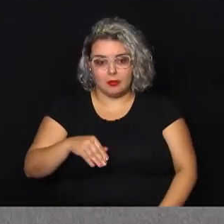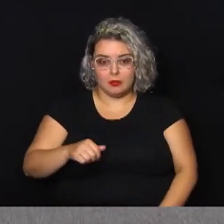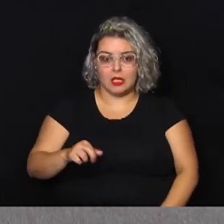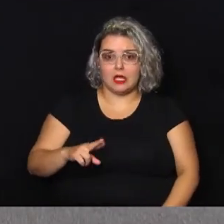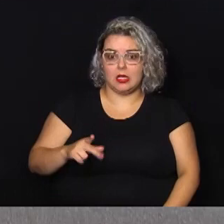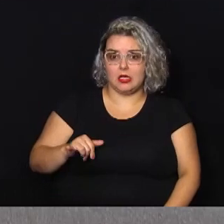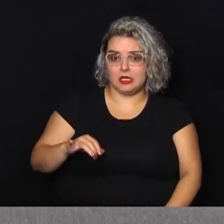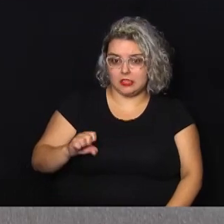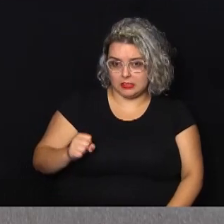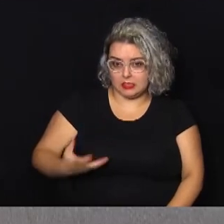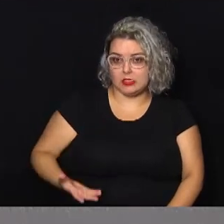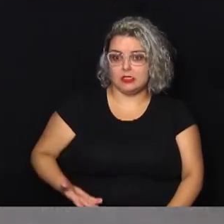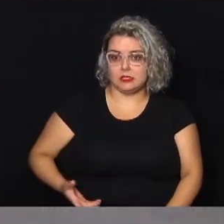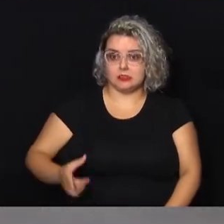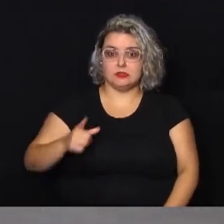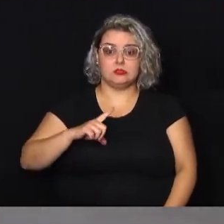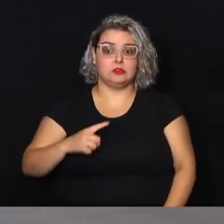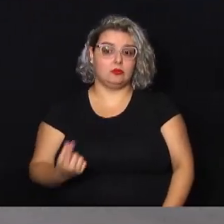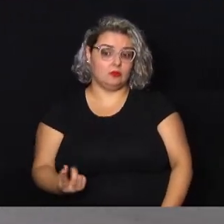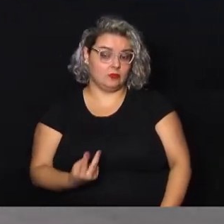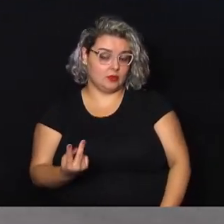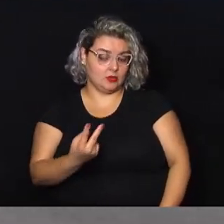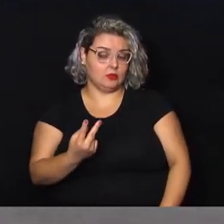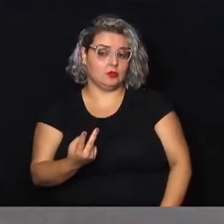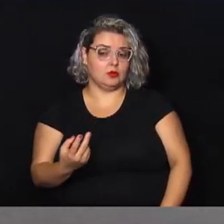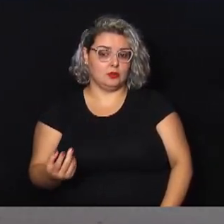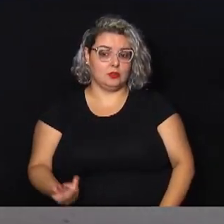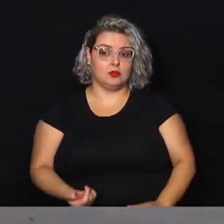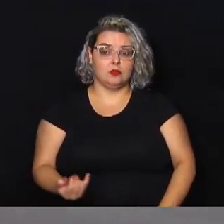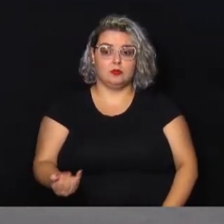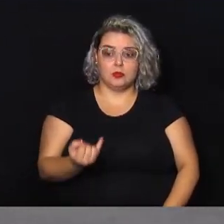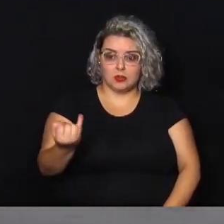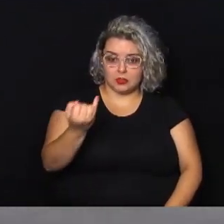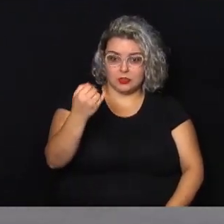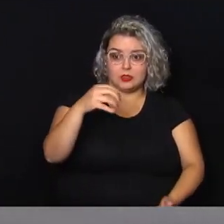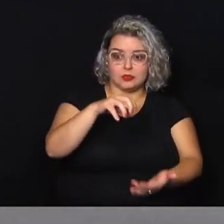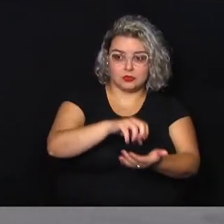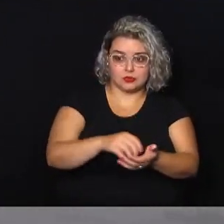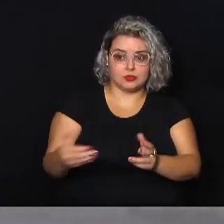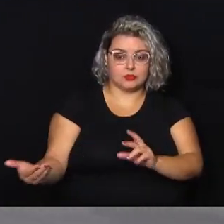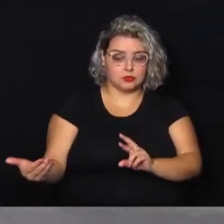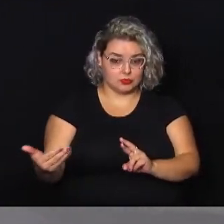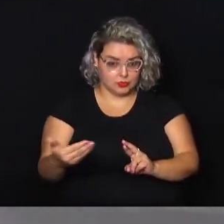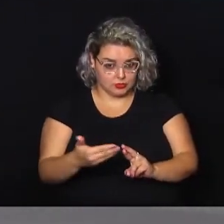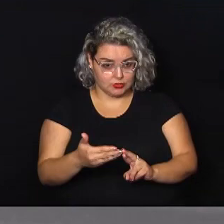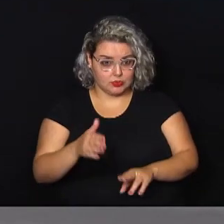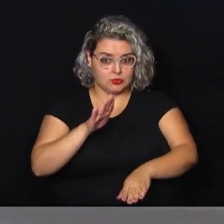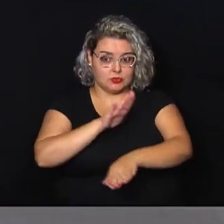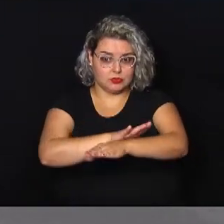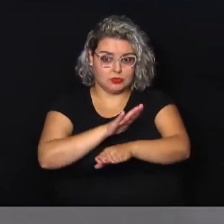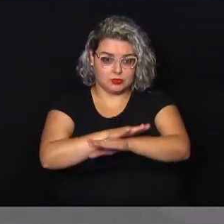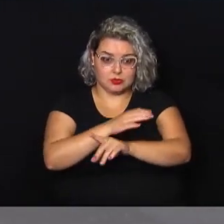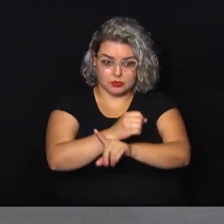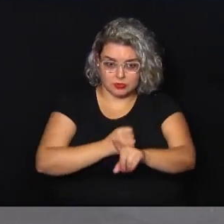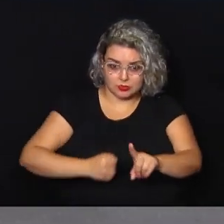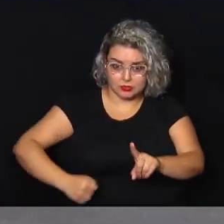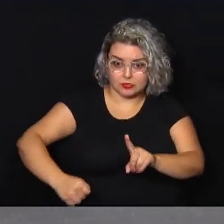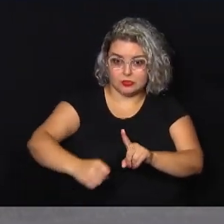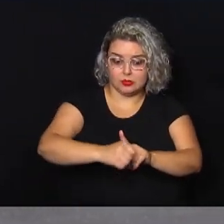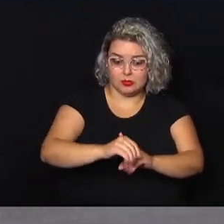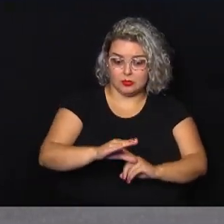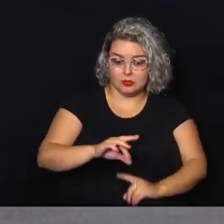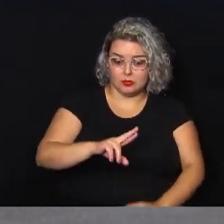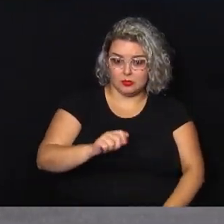destinou um valor significativo para a construção de um centro de referência de assistência social, um CRAS,